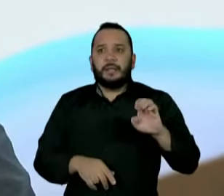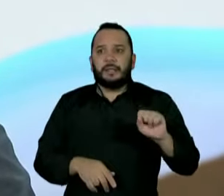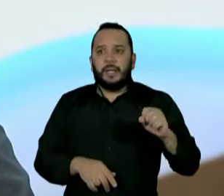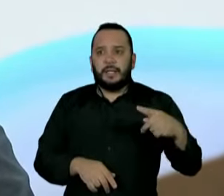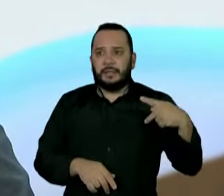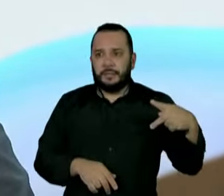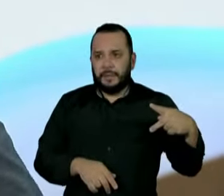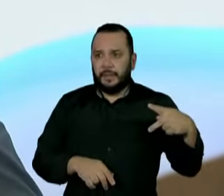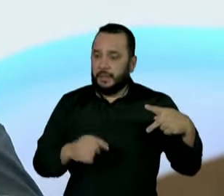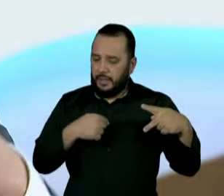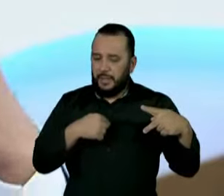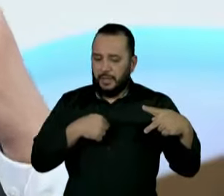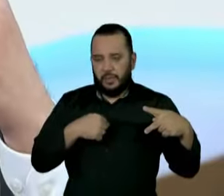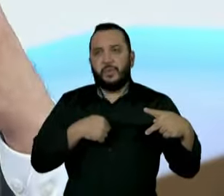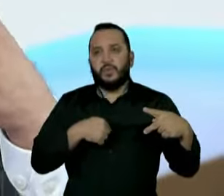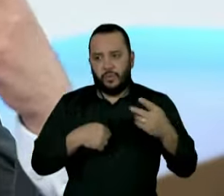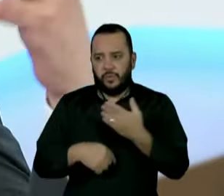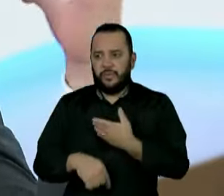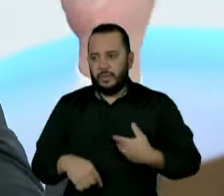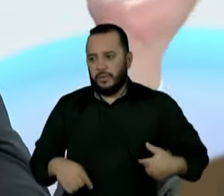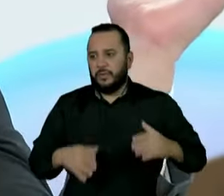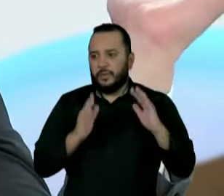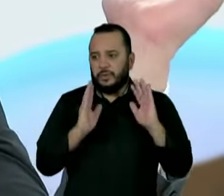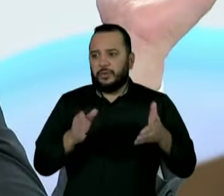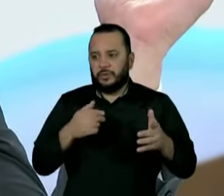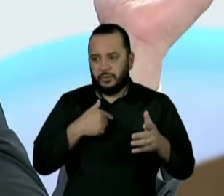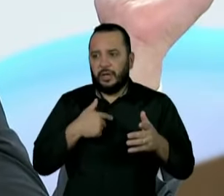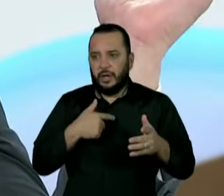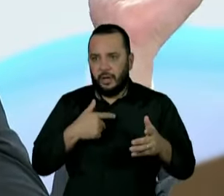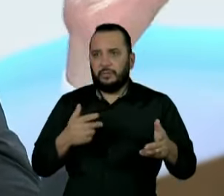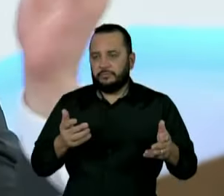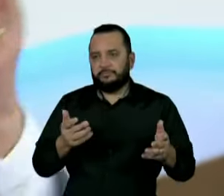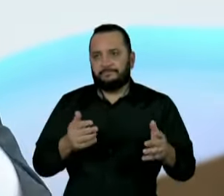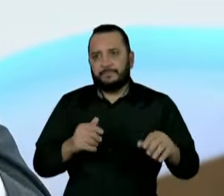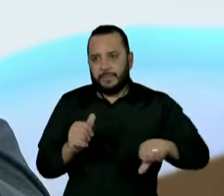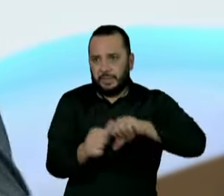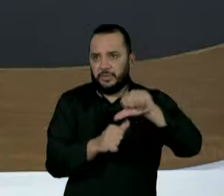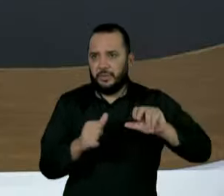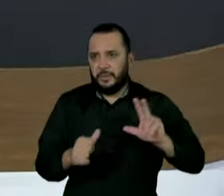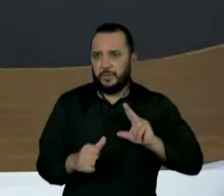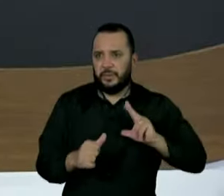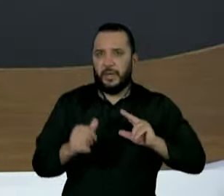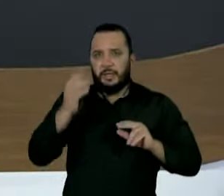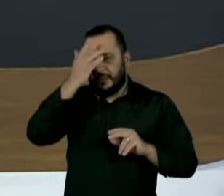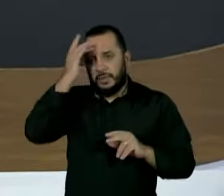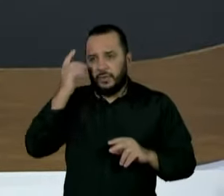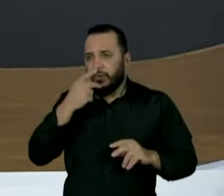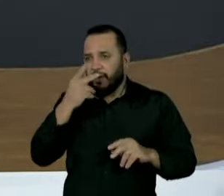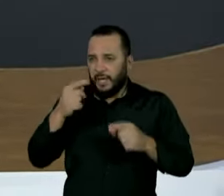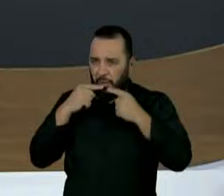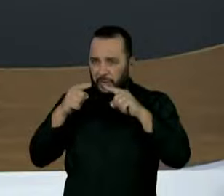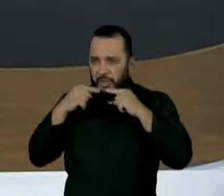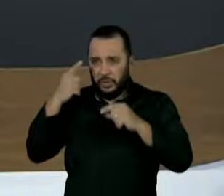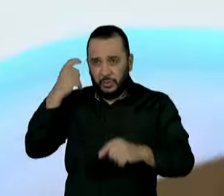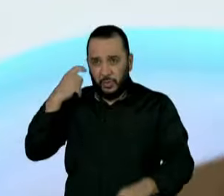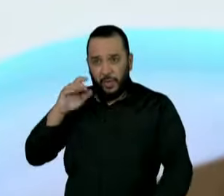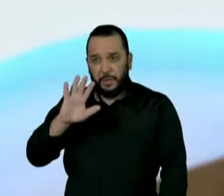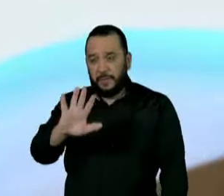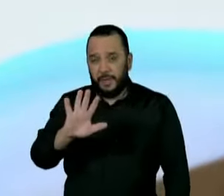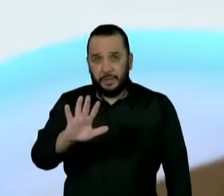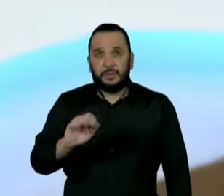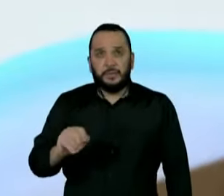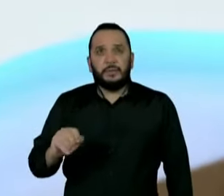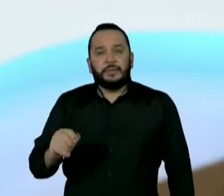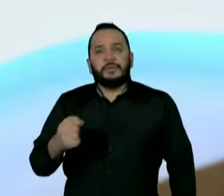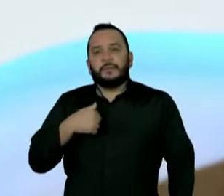durante o período que eu fui governador. As pessoas falam sempre, viu, Vera, que eu pego no pé do Dória, mas sabe o o Dória privatizou mesmo? Foi o